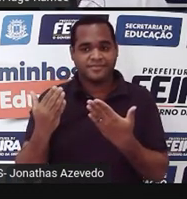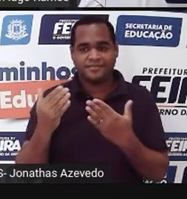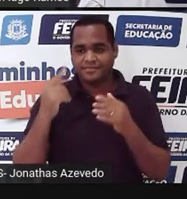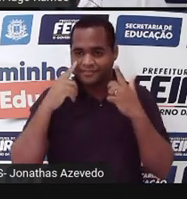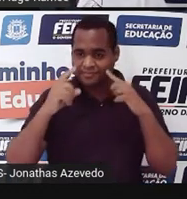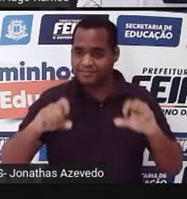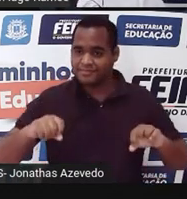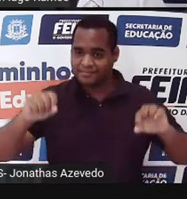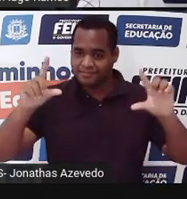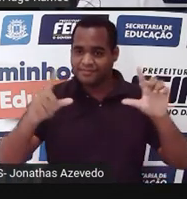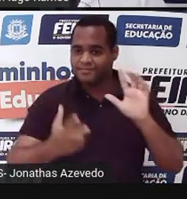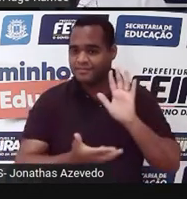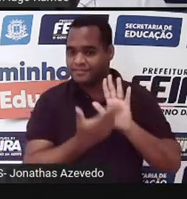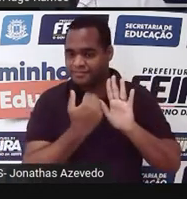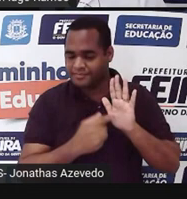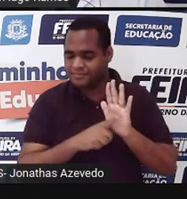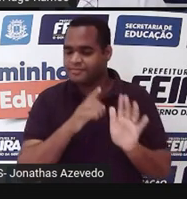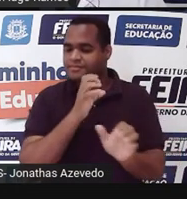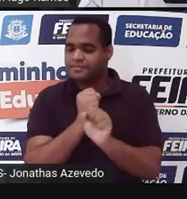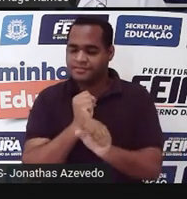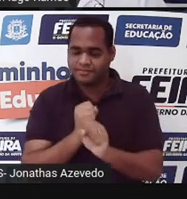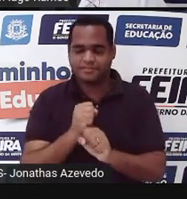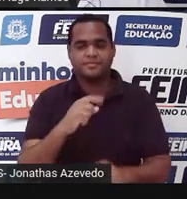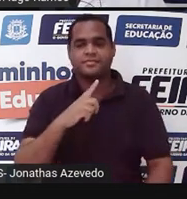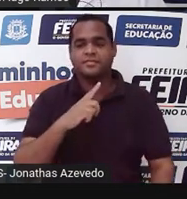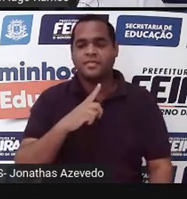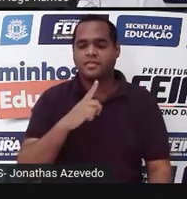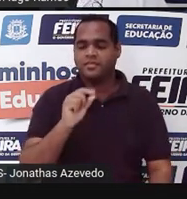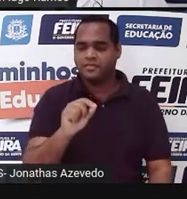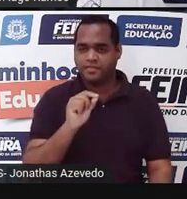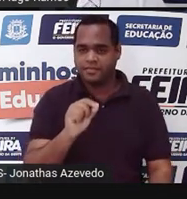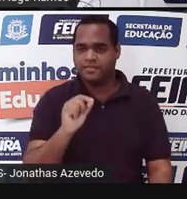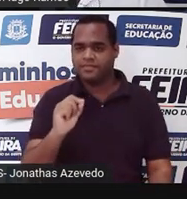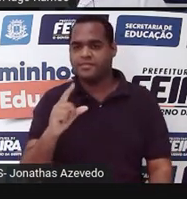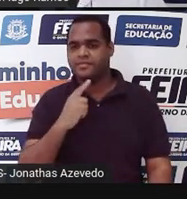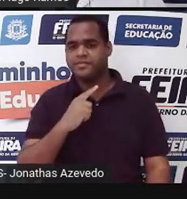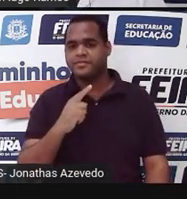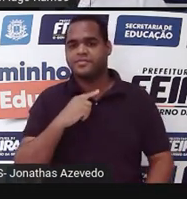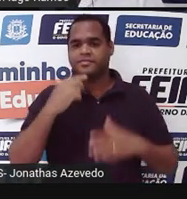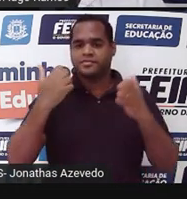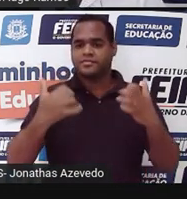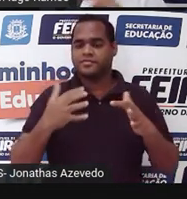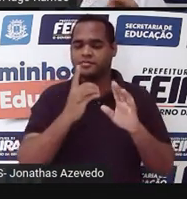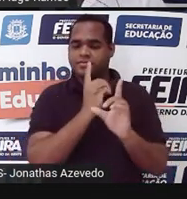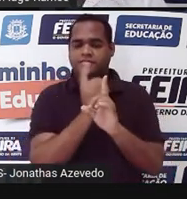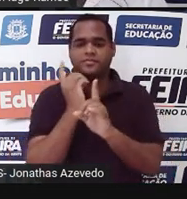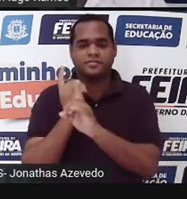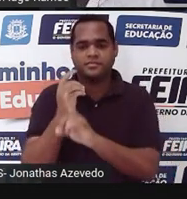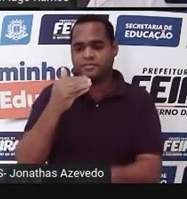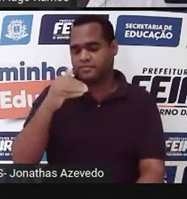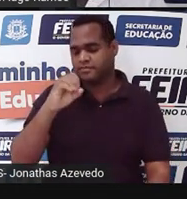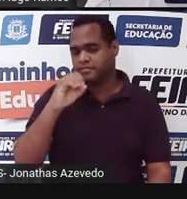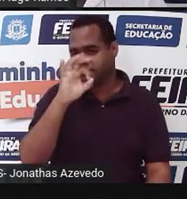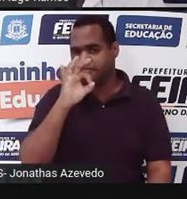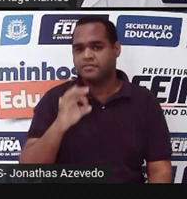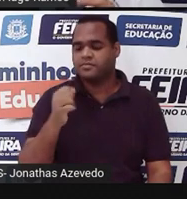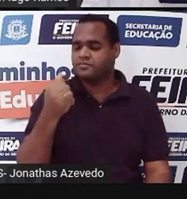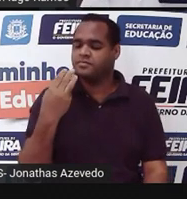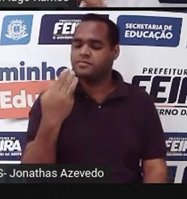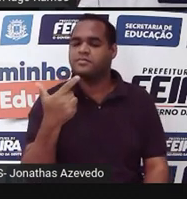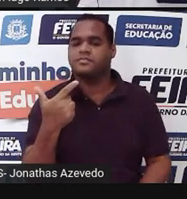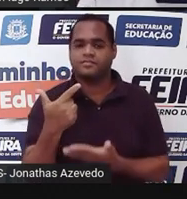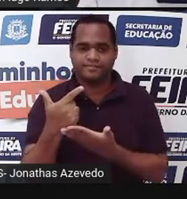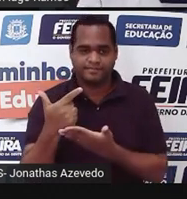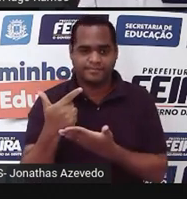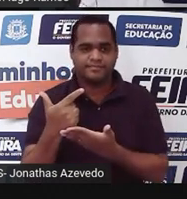tela apareceu a imagem de uma calculadora fazendo um cálculo para encontrar 10% de 32. De